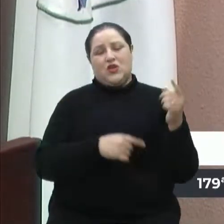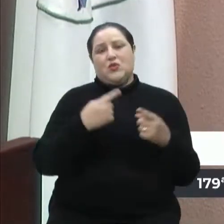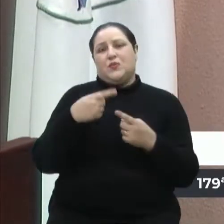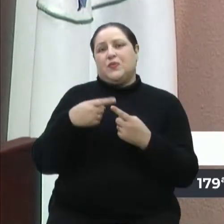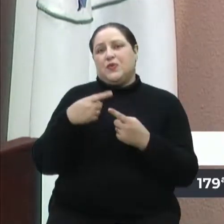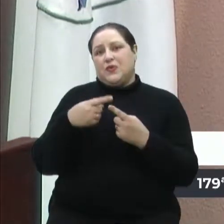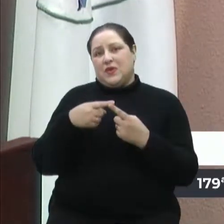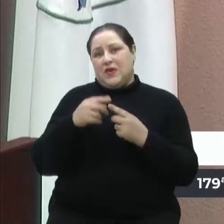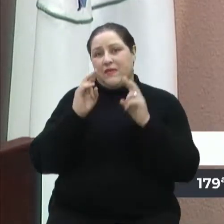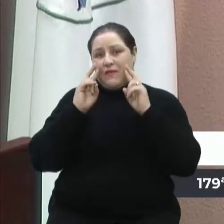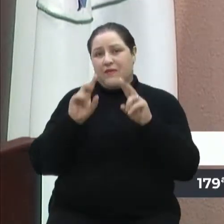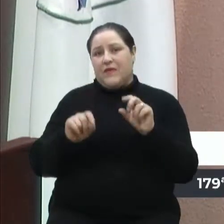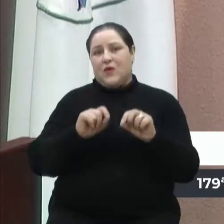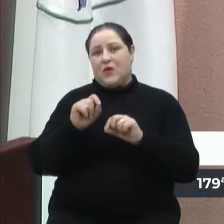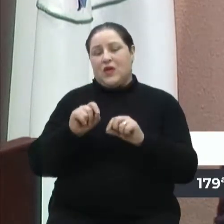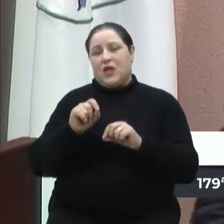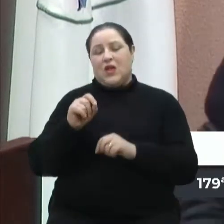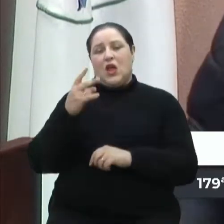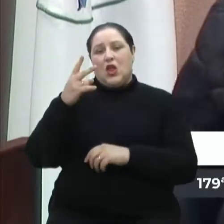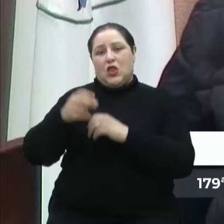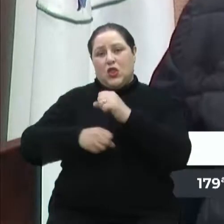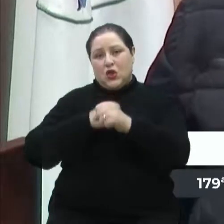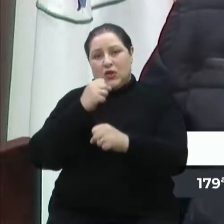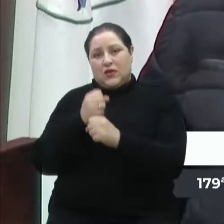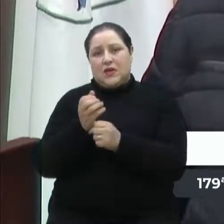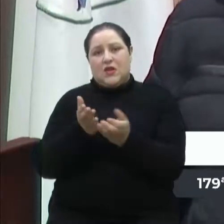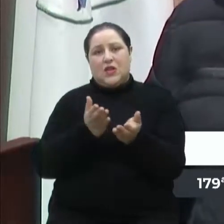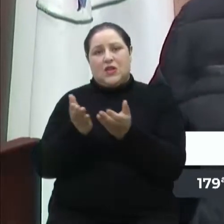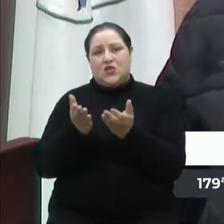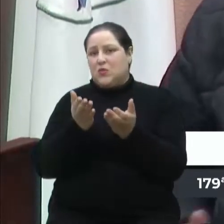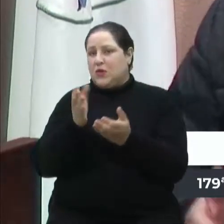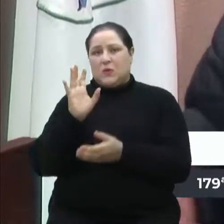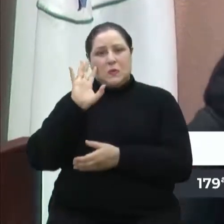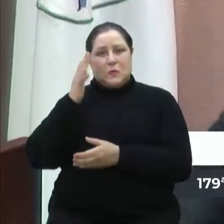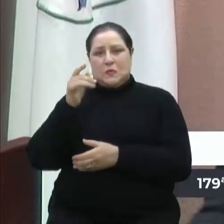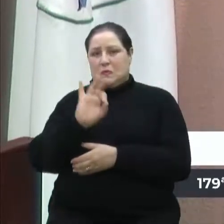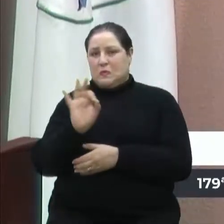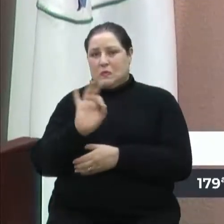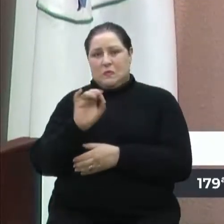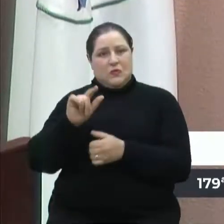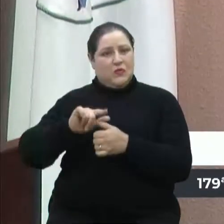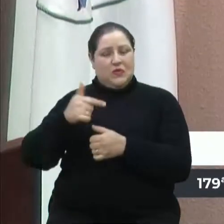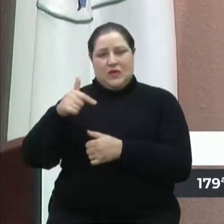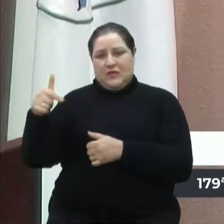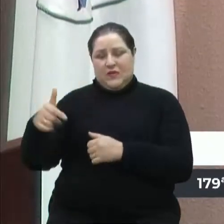porque vejam que em dois anos o atendimento não aconteceu, não tivemos.